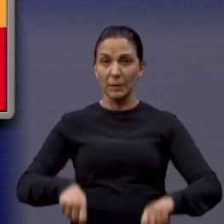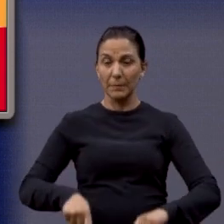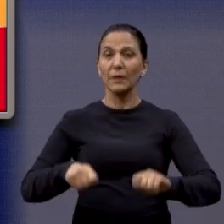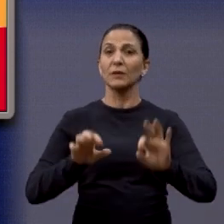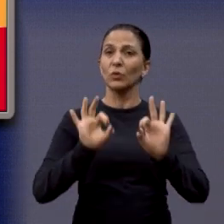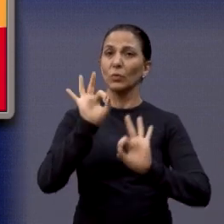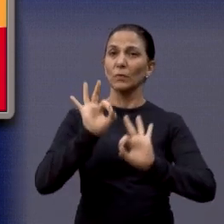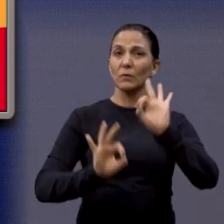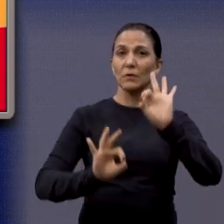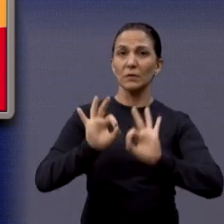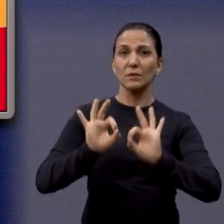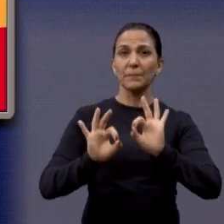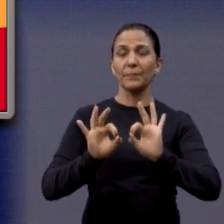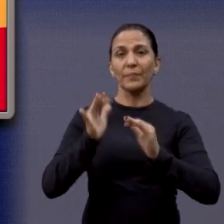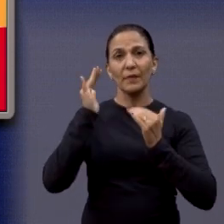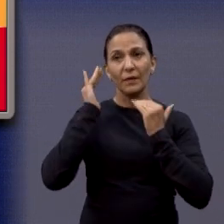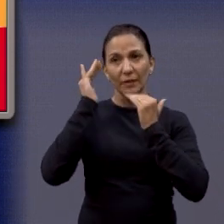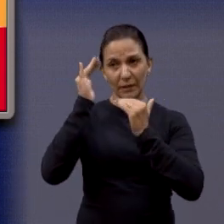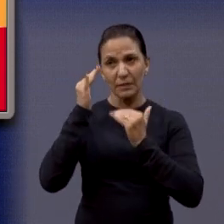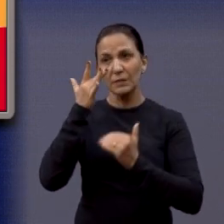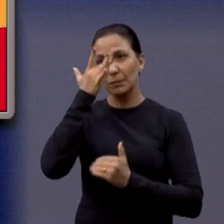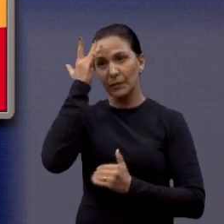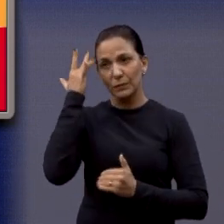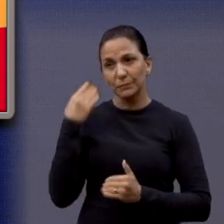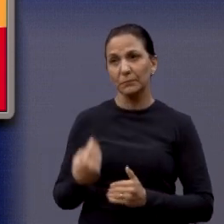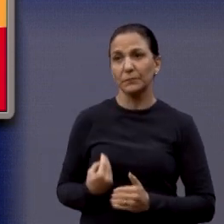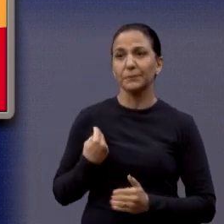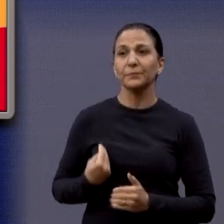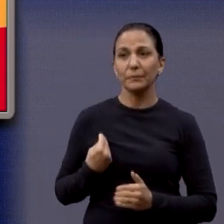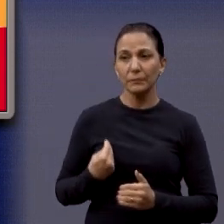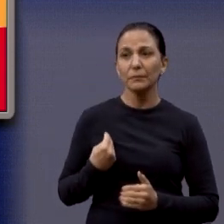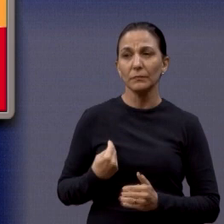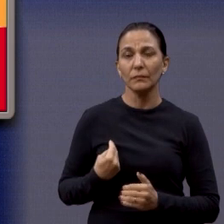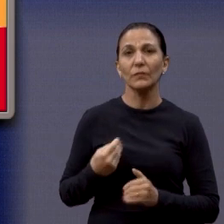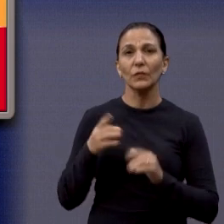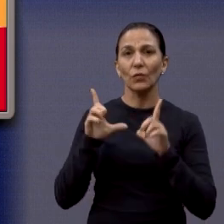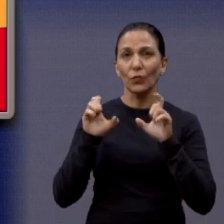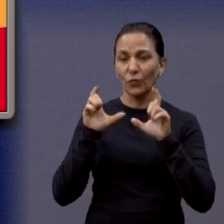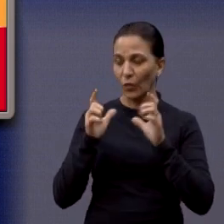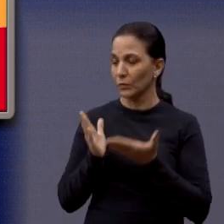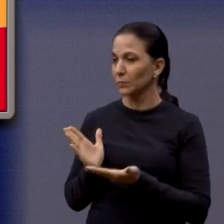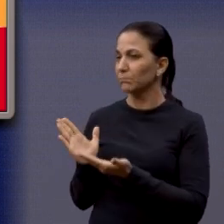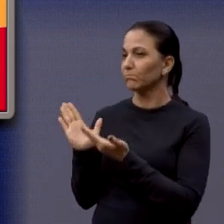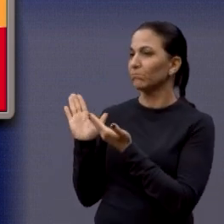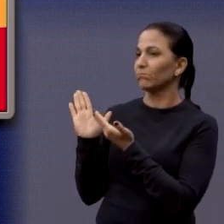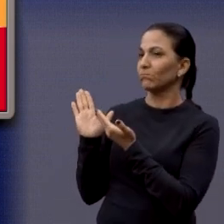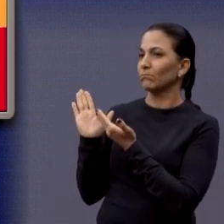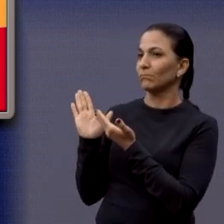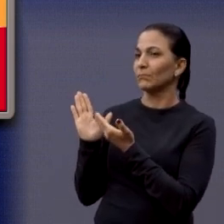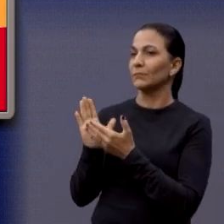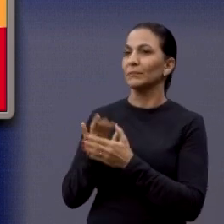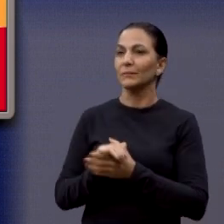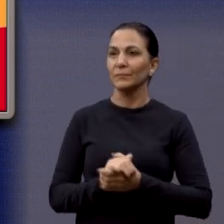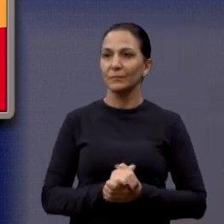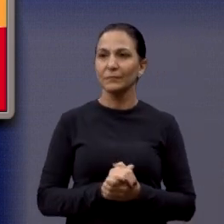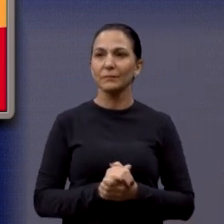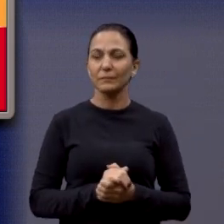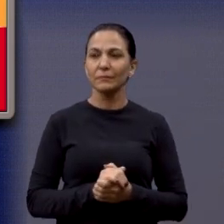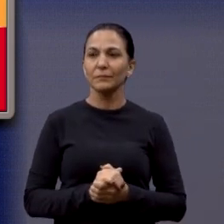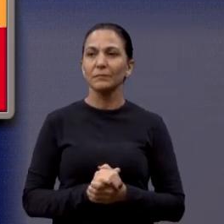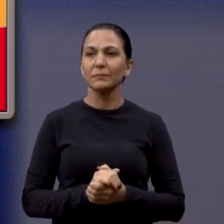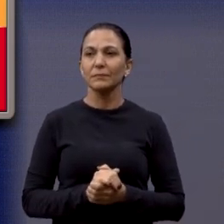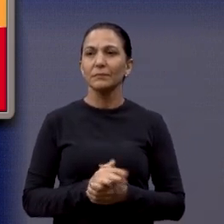escala maior. Então agradeço muito a Jaqueline, a Rita, a menina, eu esqueci o nome, a Dani, a da